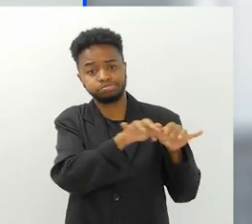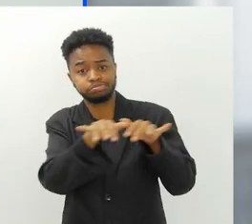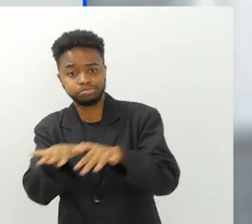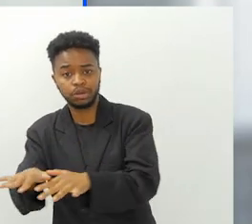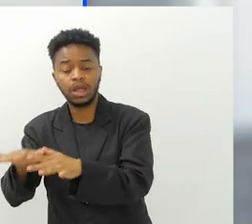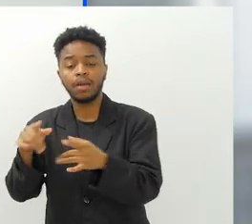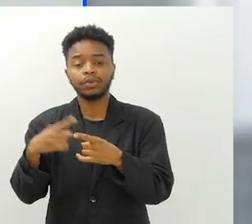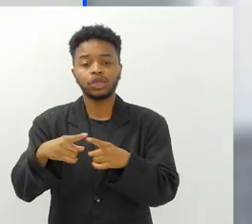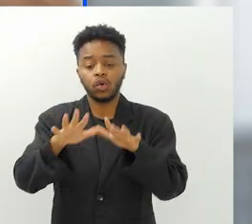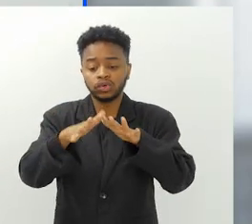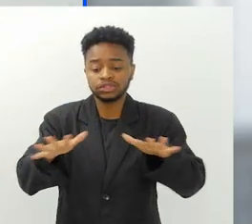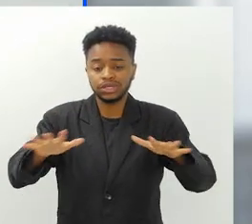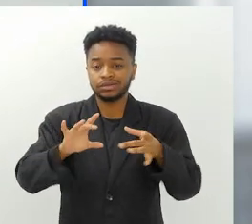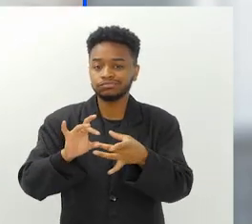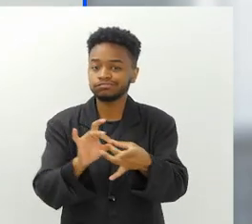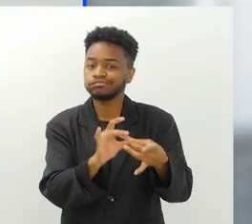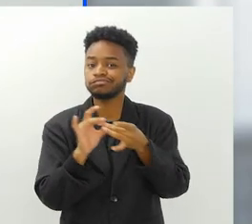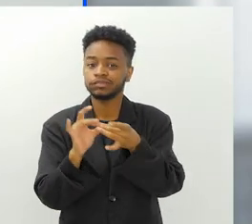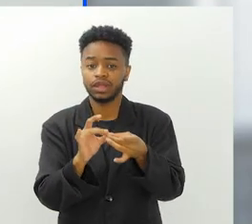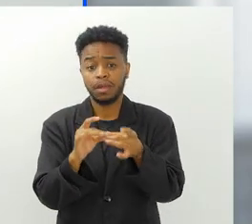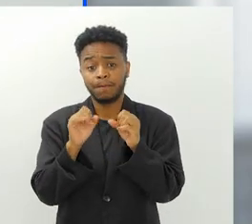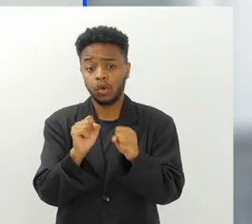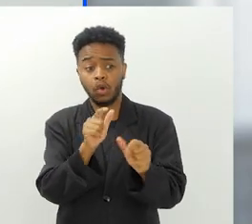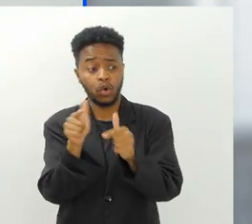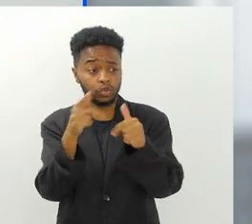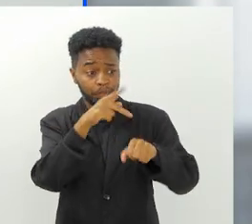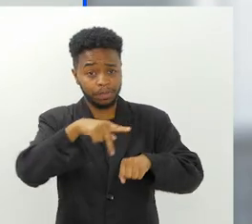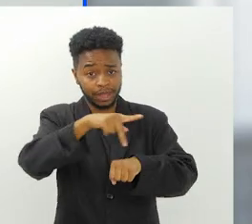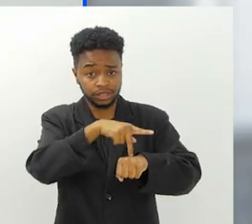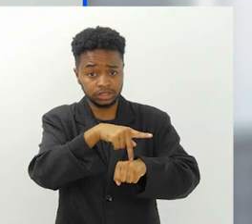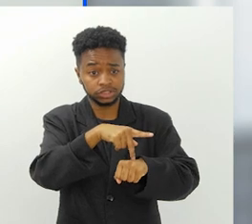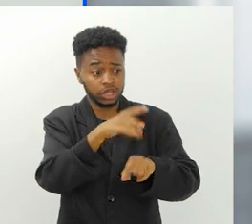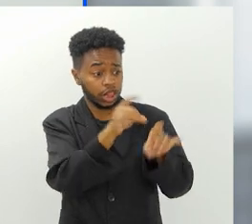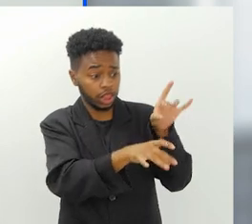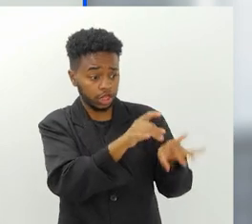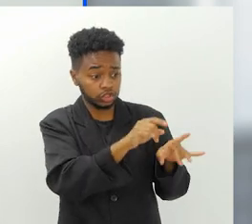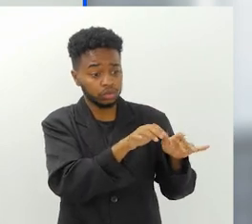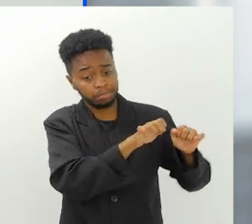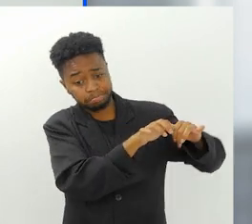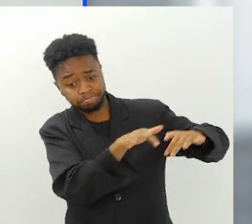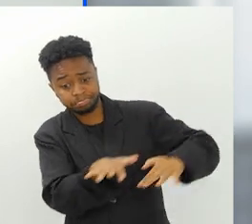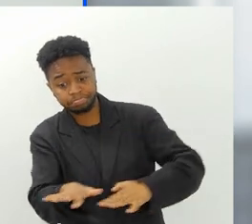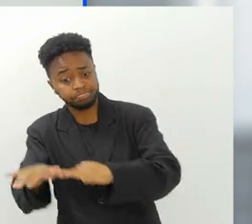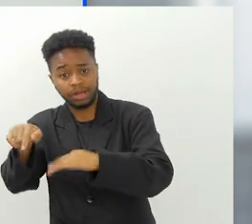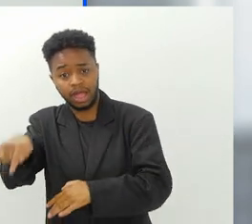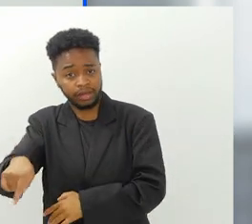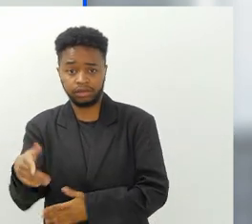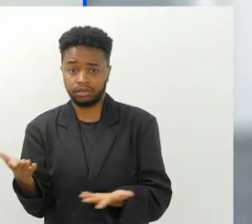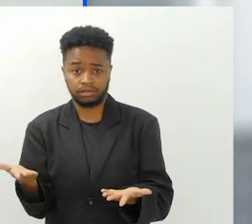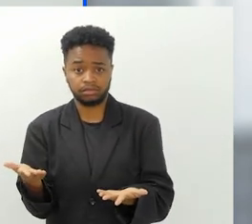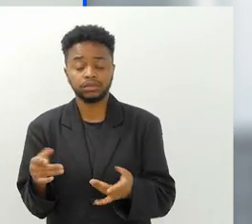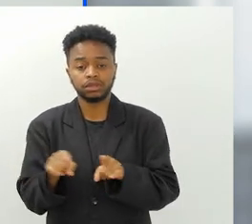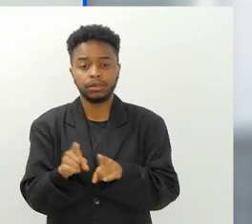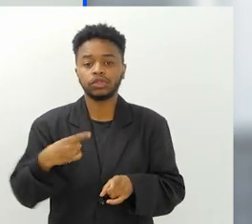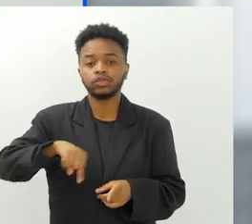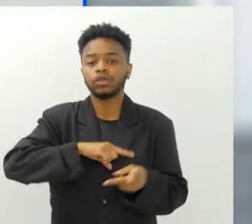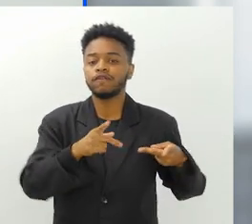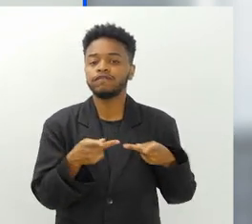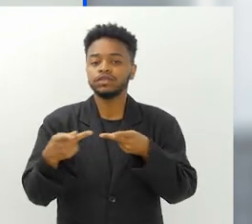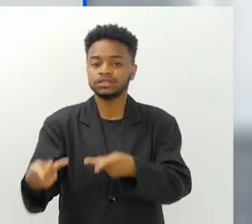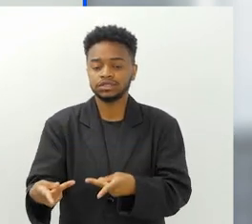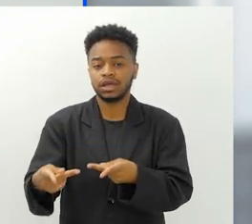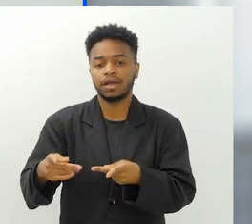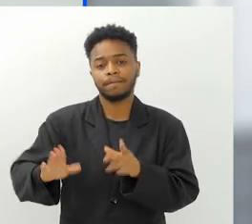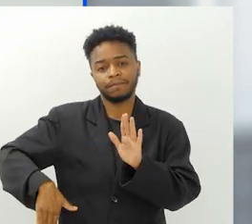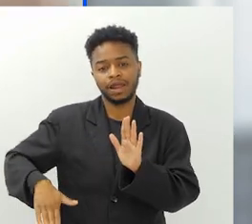só. Suas correntes, elas conectam o oceano como um todo. Nas nossas próprias visitas às praias, era muito comum a gente